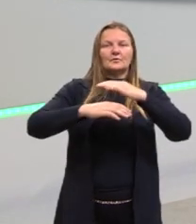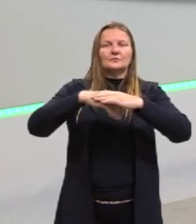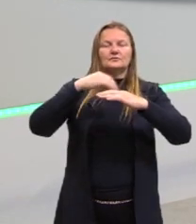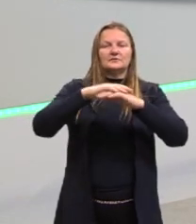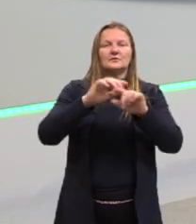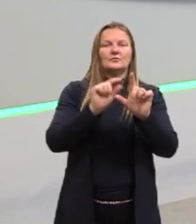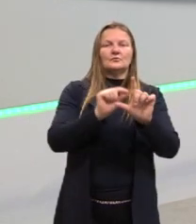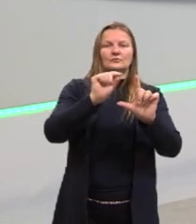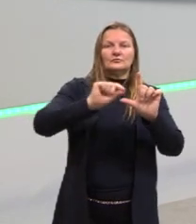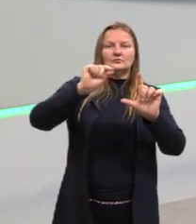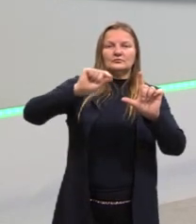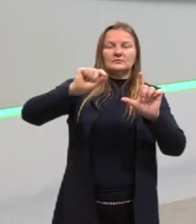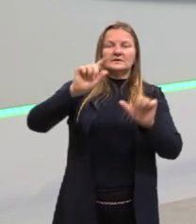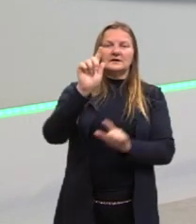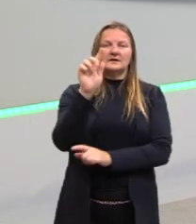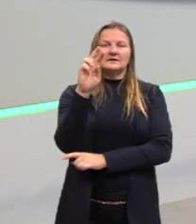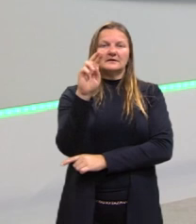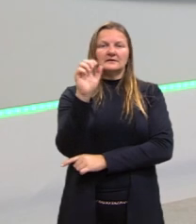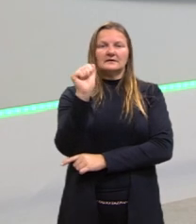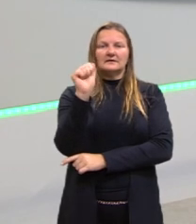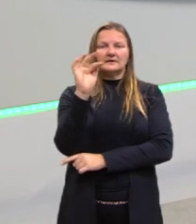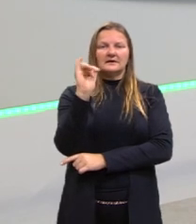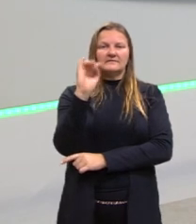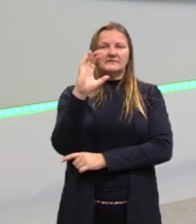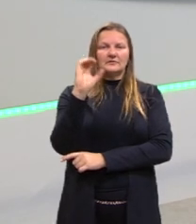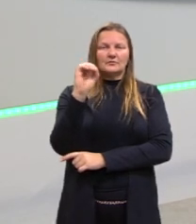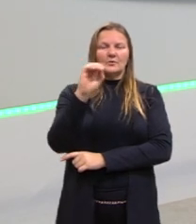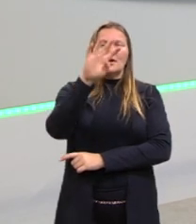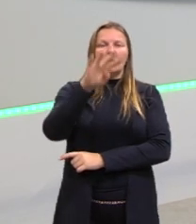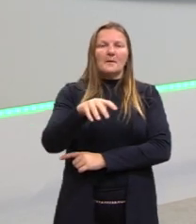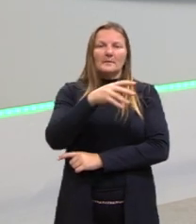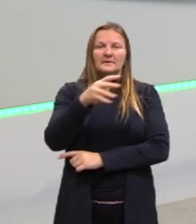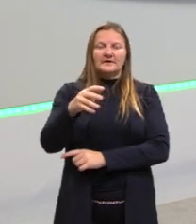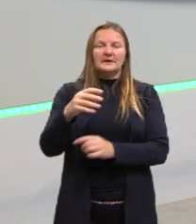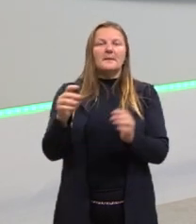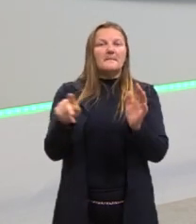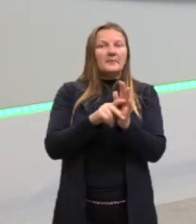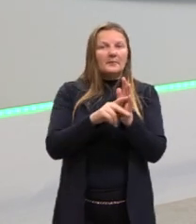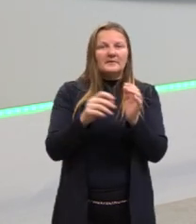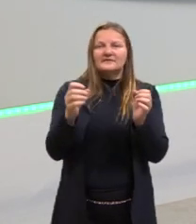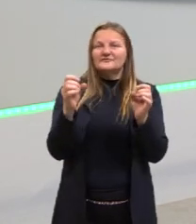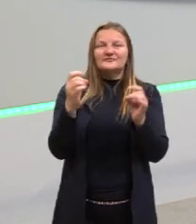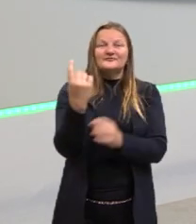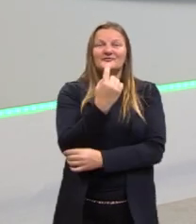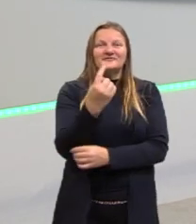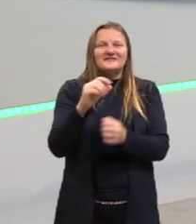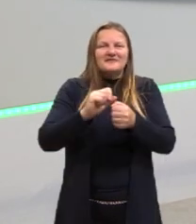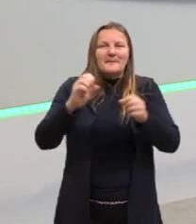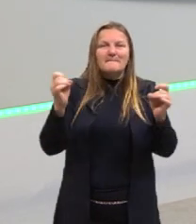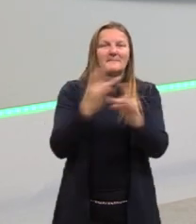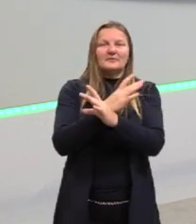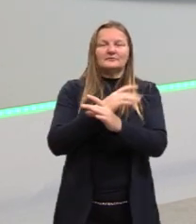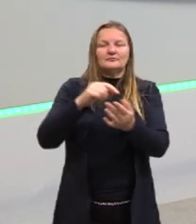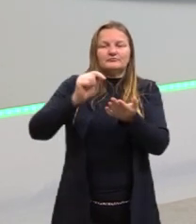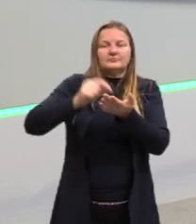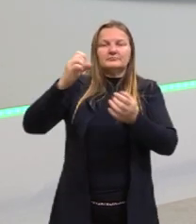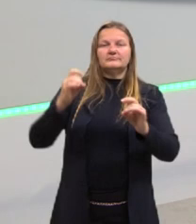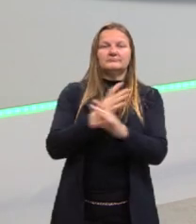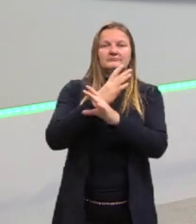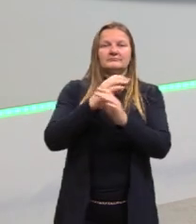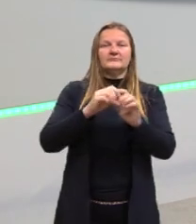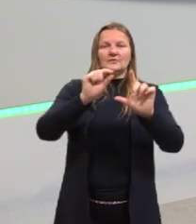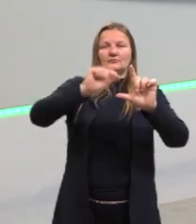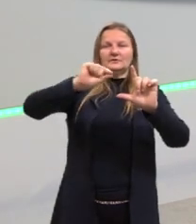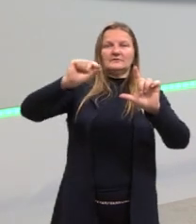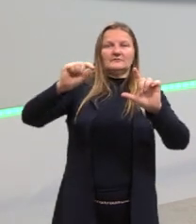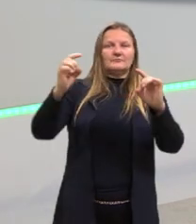gráficos. As planilhas eletrônicas, elas fazem essa construção ali sozinhas, né? A gente consegue dar um comando e o gráfico